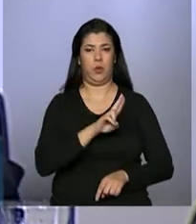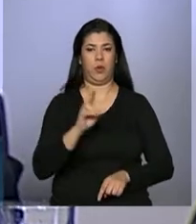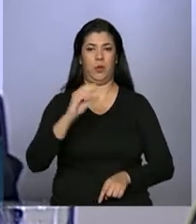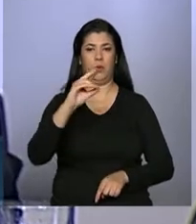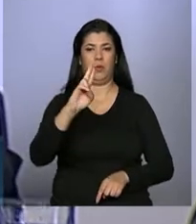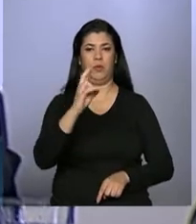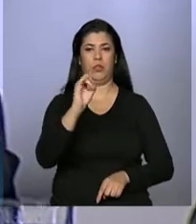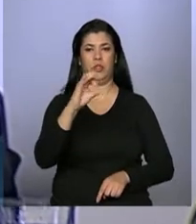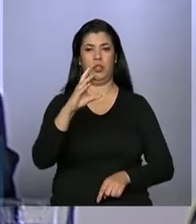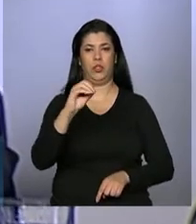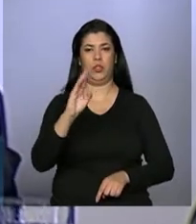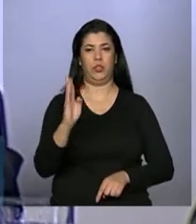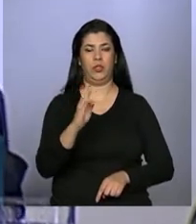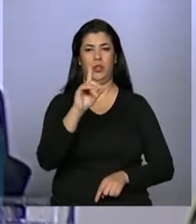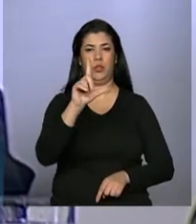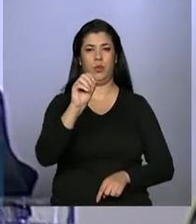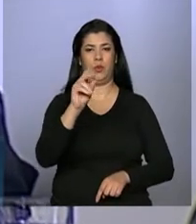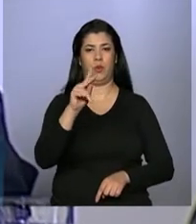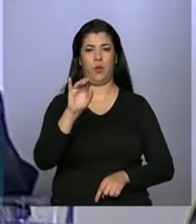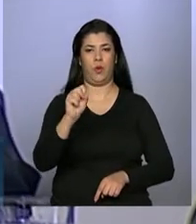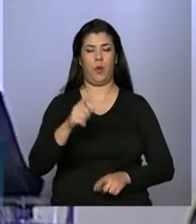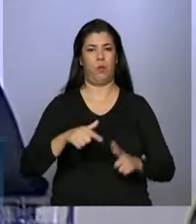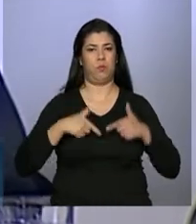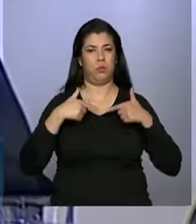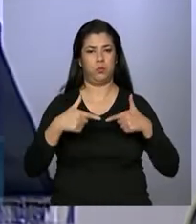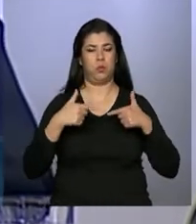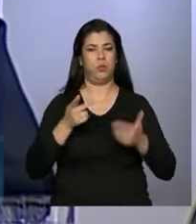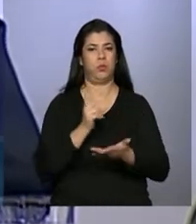parceiro de tantas lutas no Congresso Nacional.